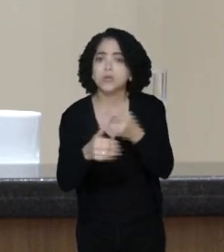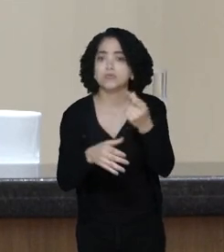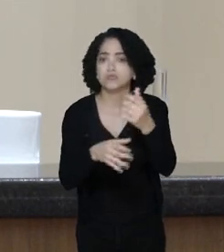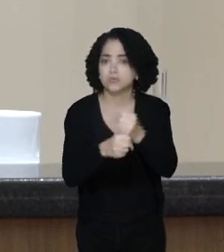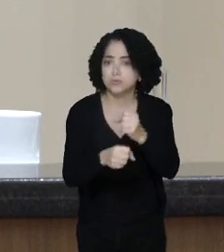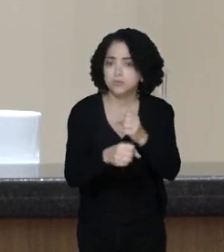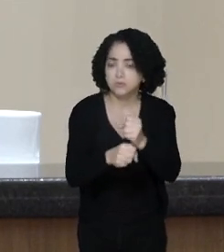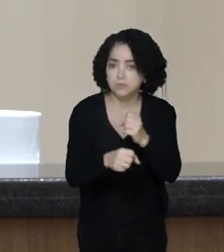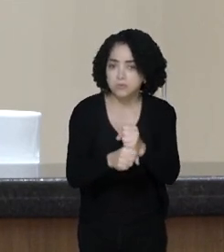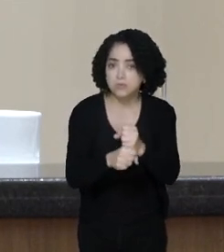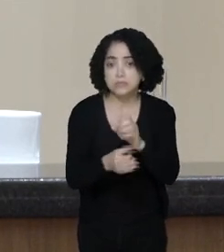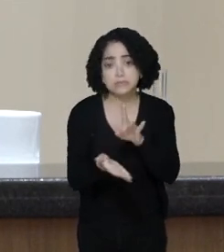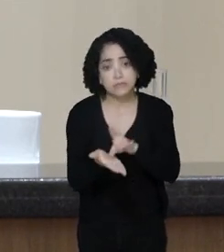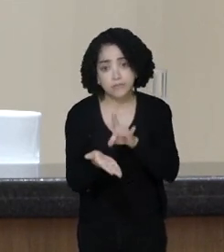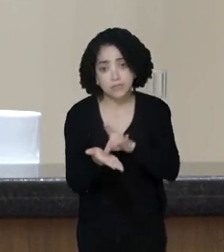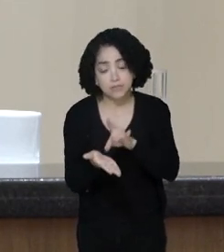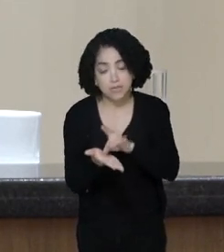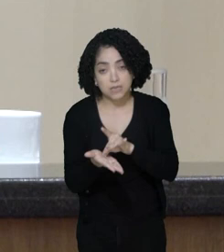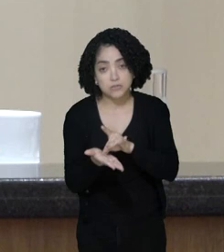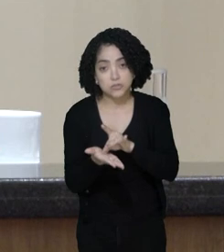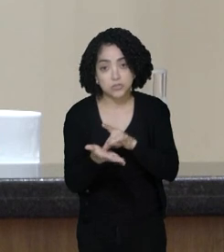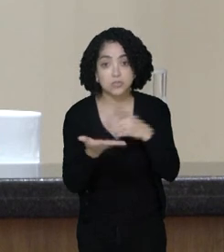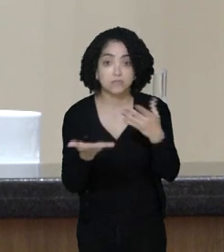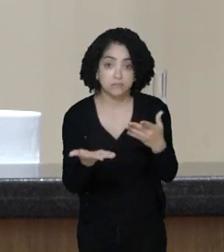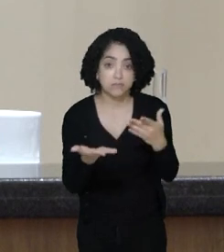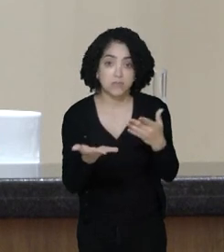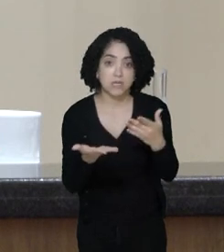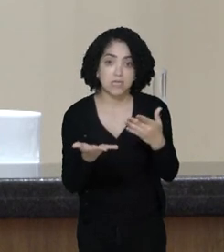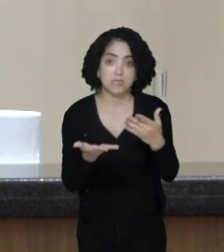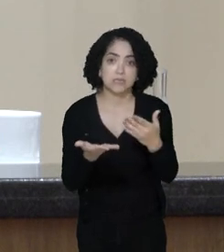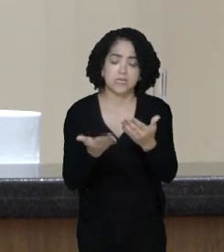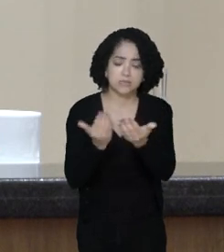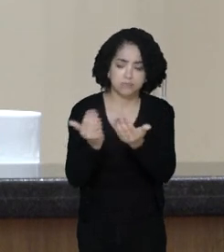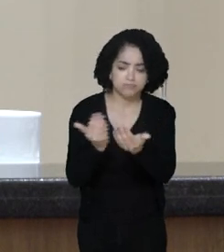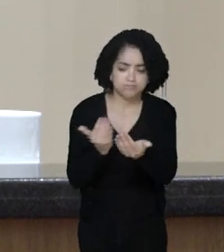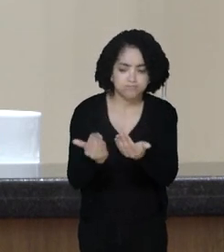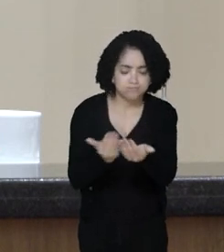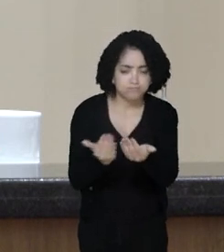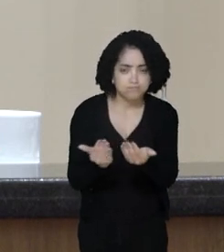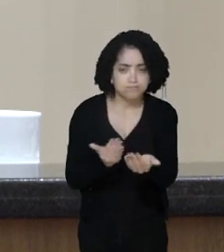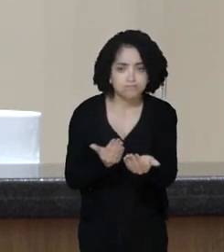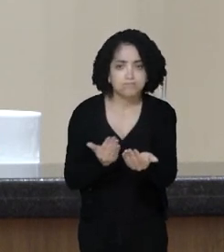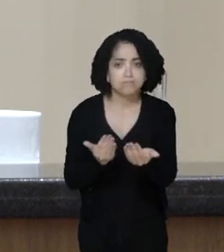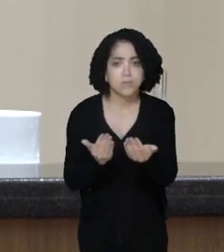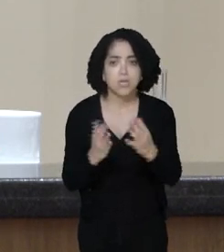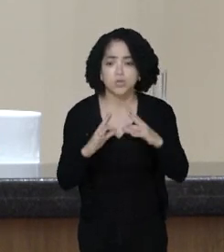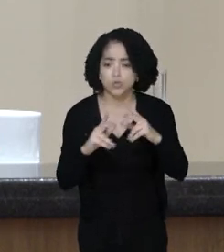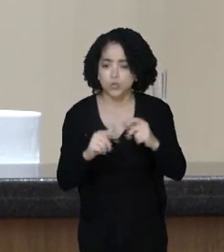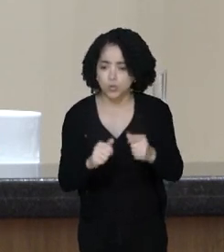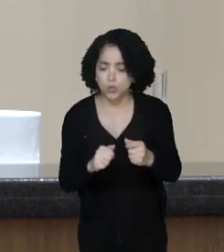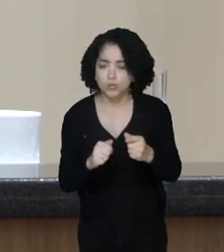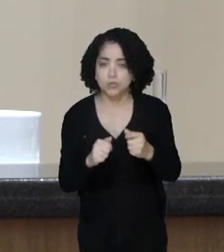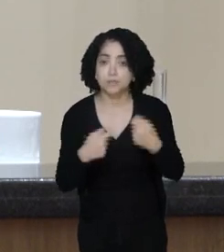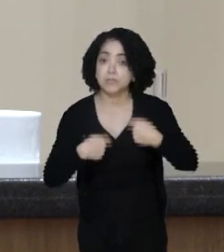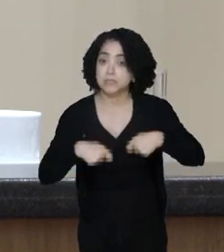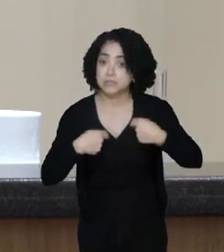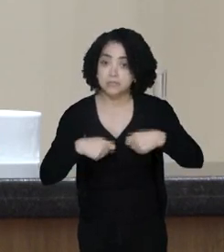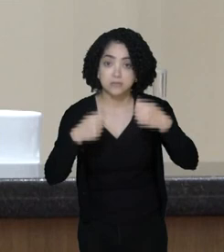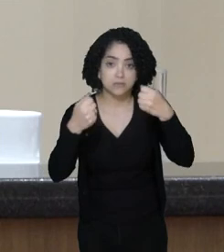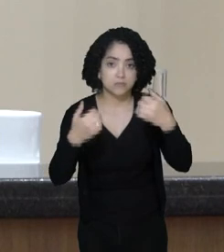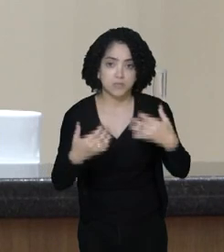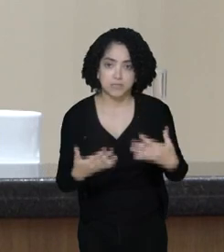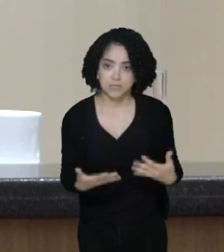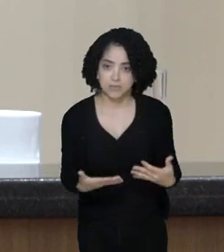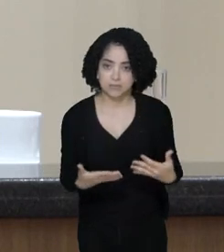se, de fato, teve o parecer favorável em relação a toda essa transação. É o mínimo que se espera, não